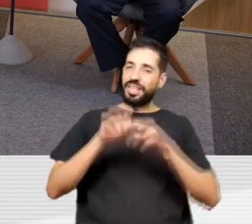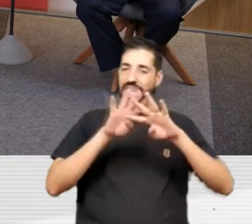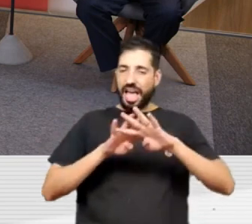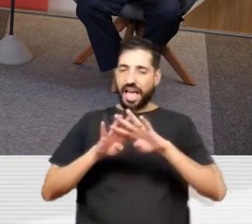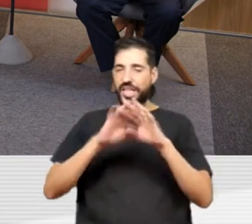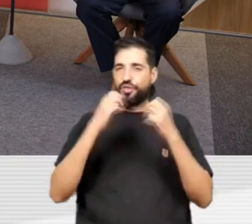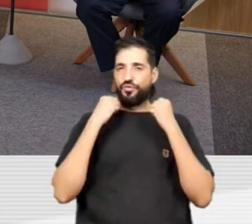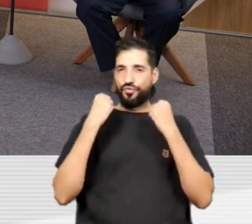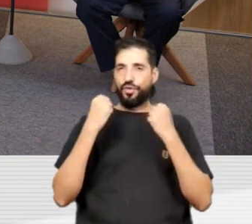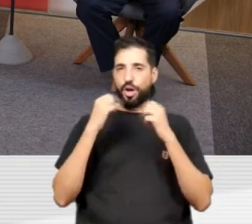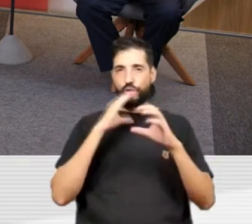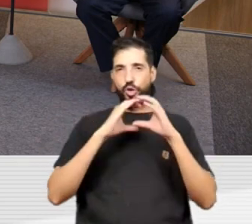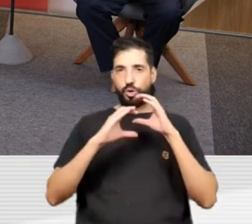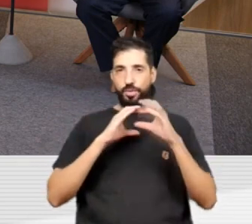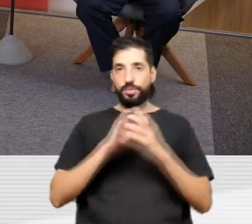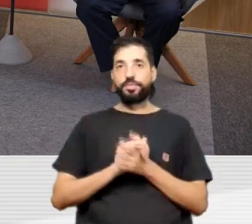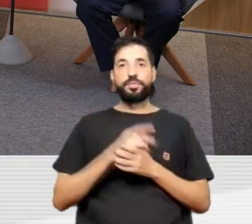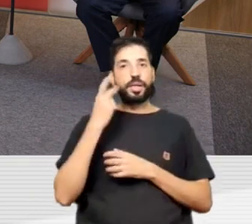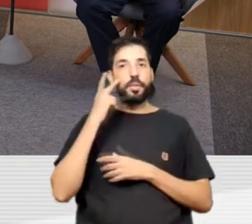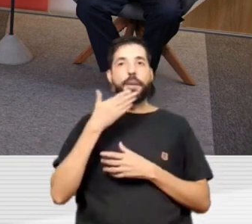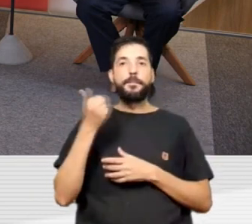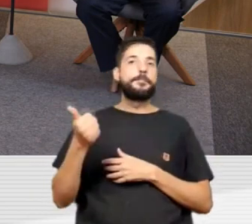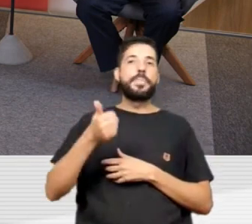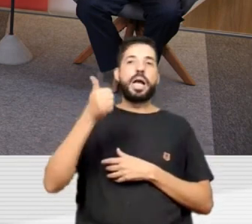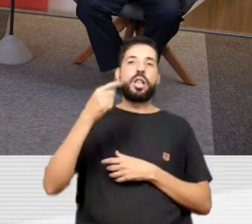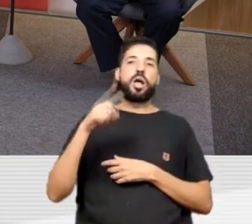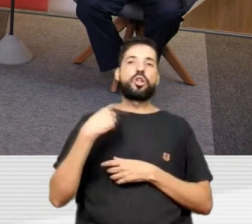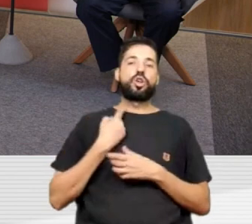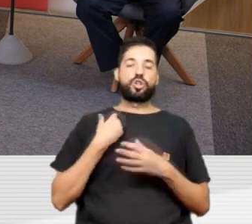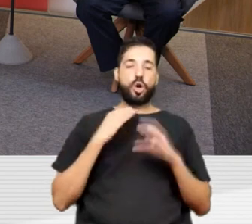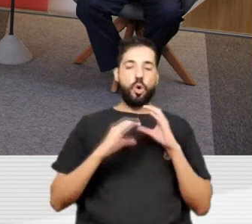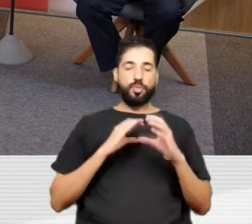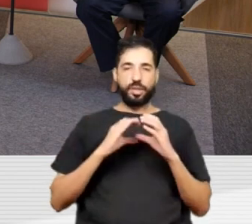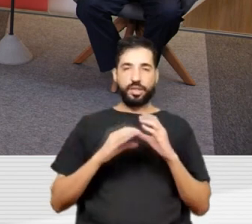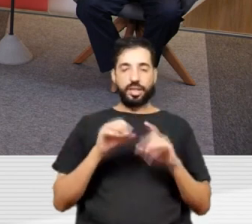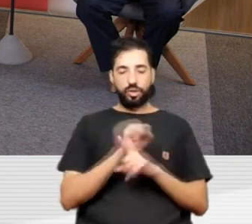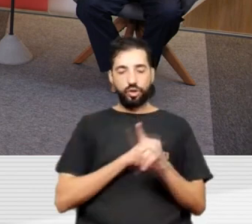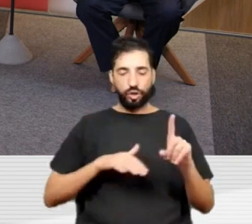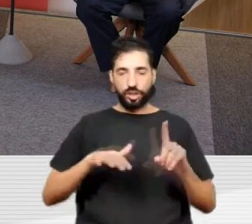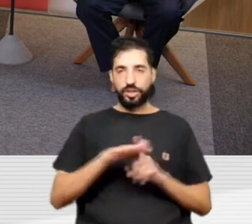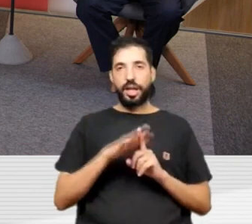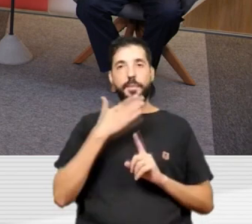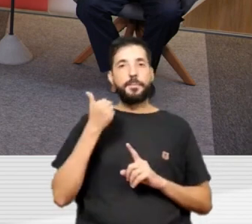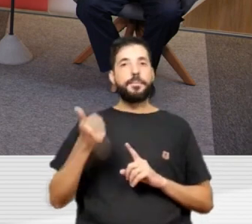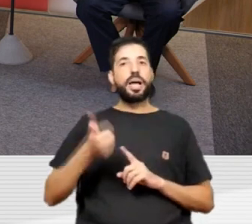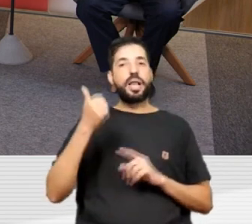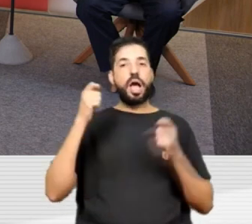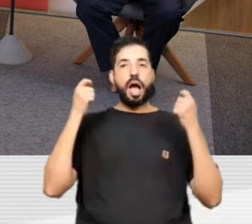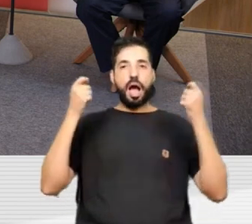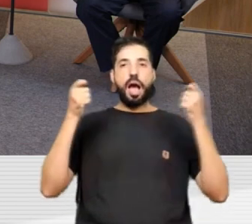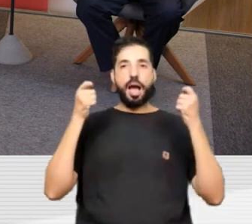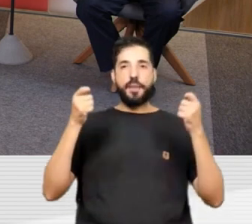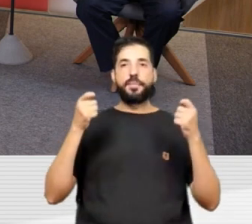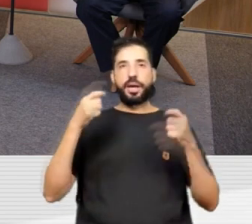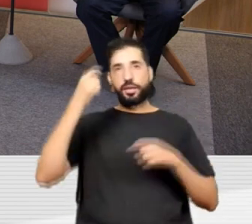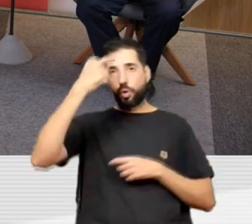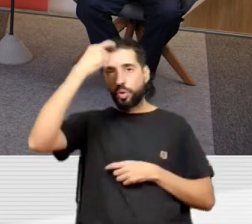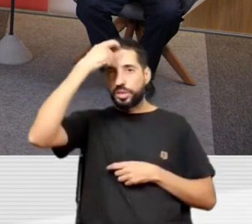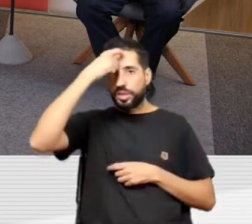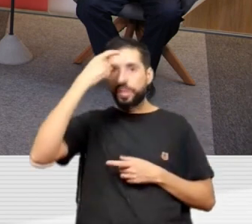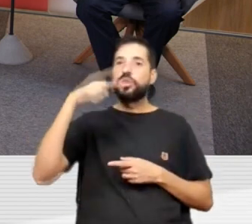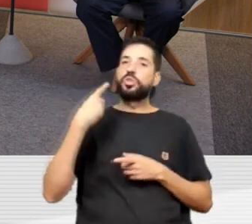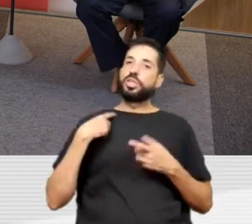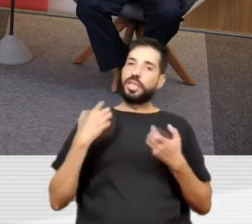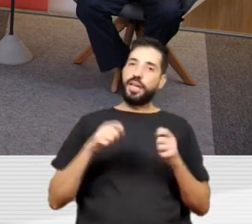de comunicação para melhorar a nossa comunicação com a sociedade, para melhorar campanhas de conscientização que a gente quer fazer com a